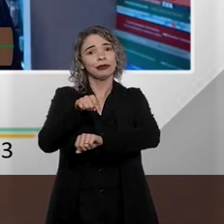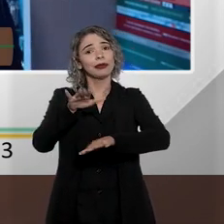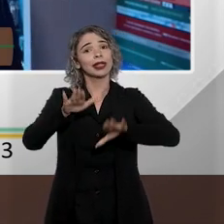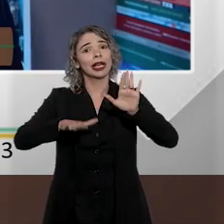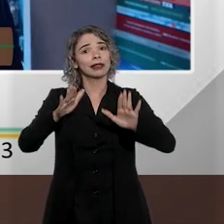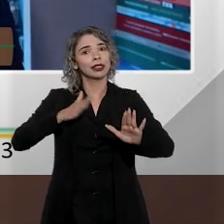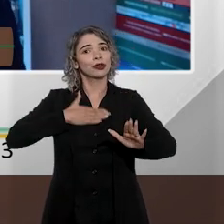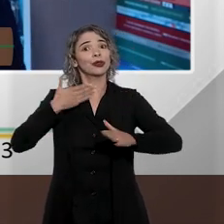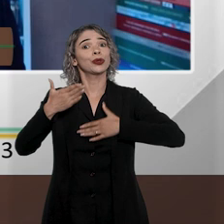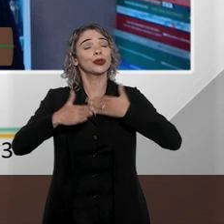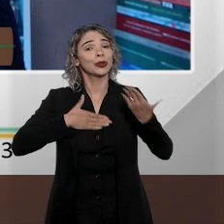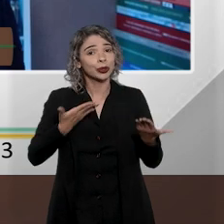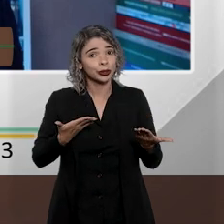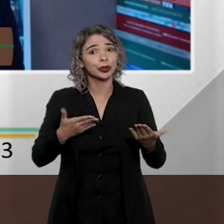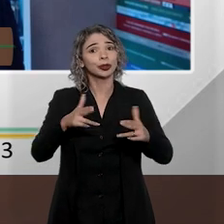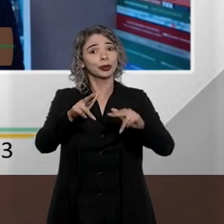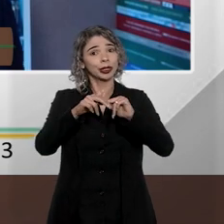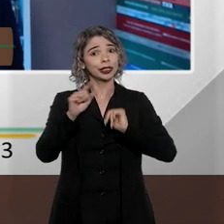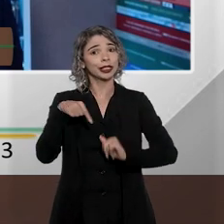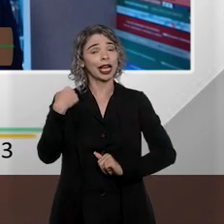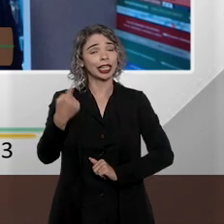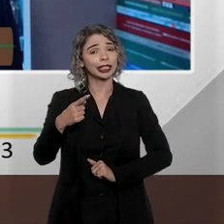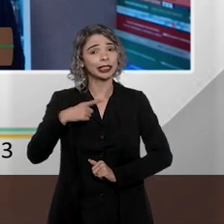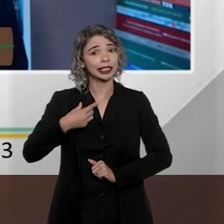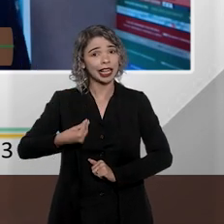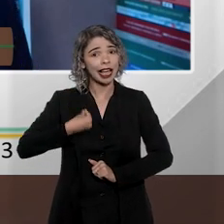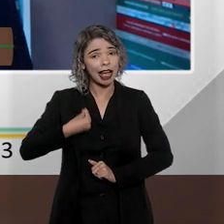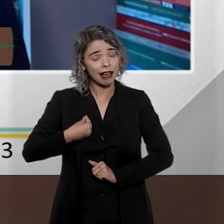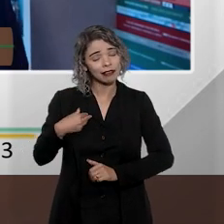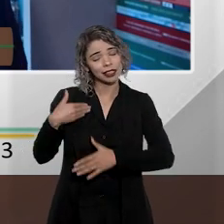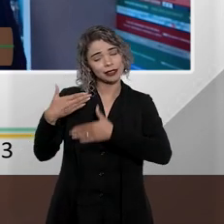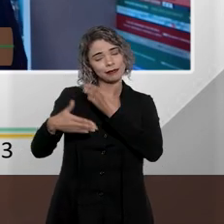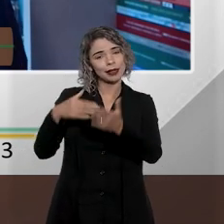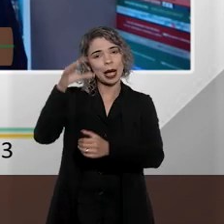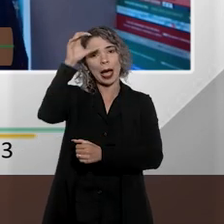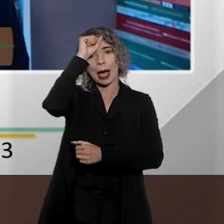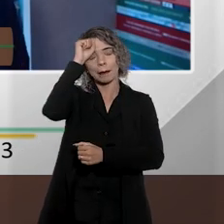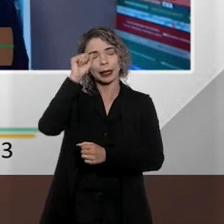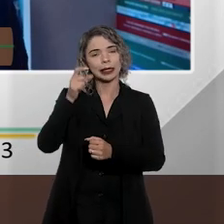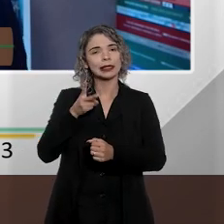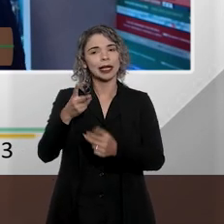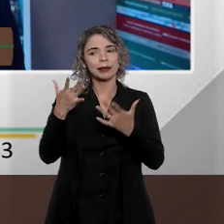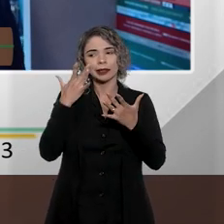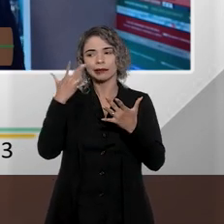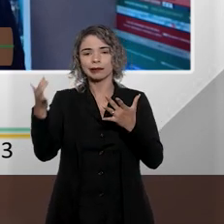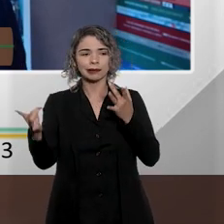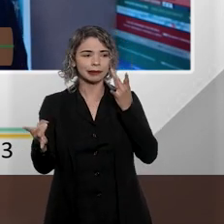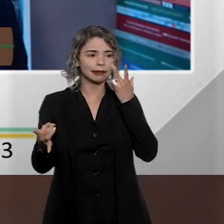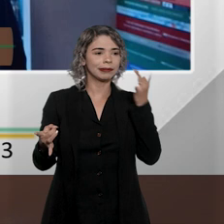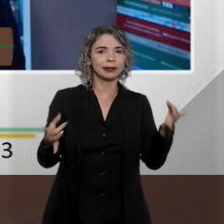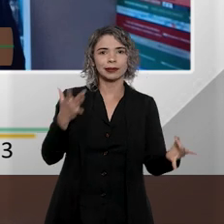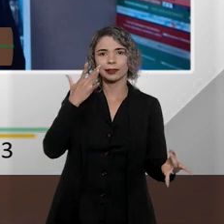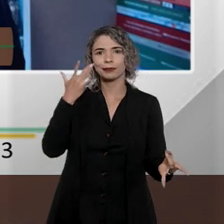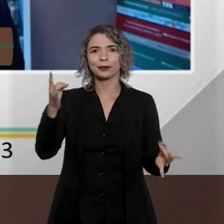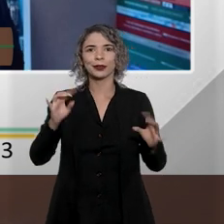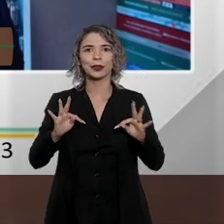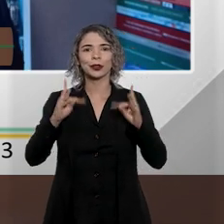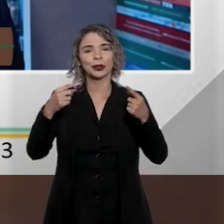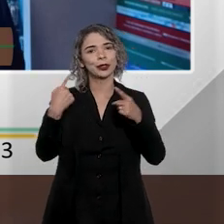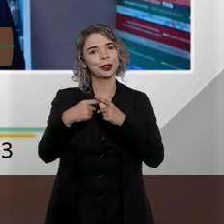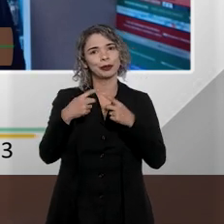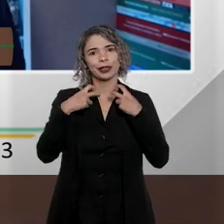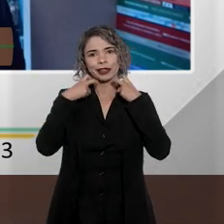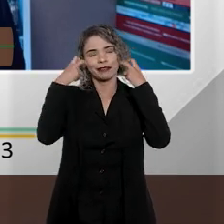muitas vezes, inesperada. E aí nós vamos, com a vida, aprendendo a estar sempre atentos a isso, porque é um